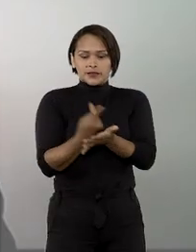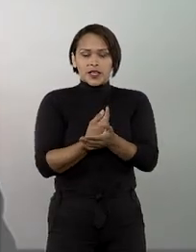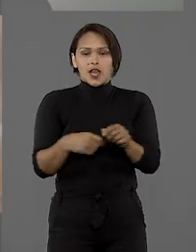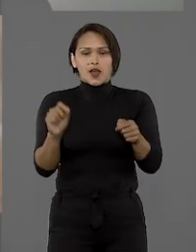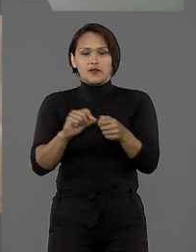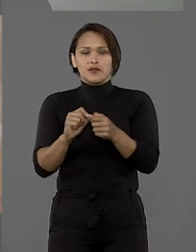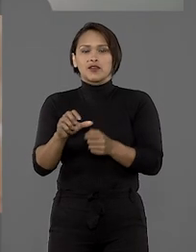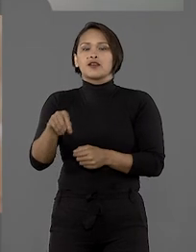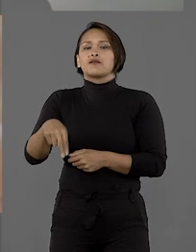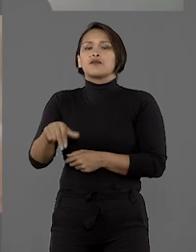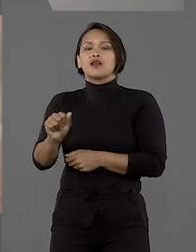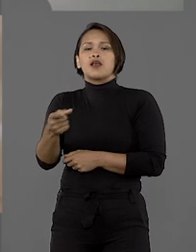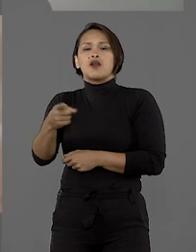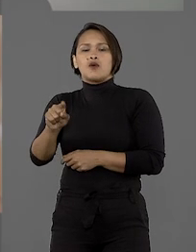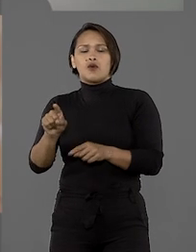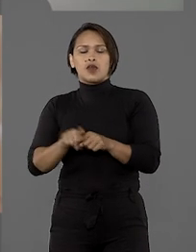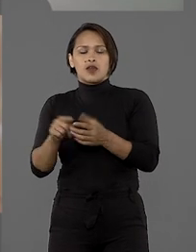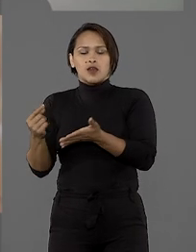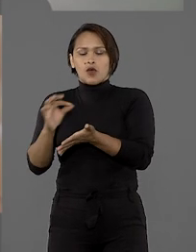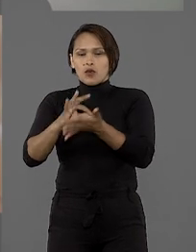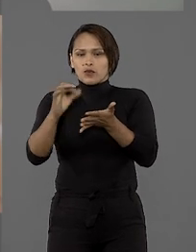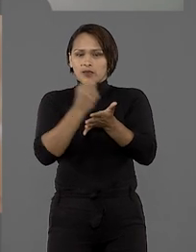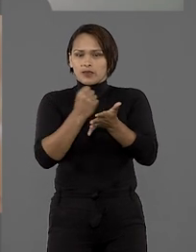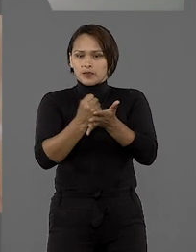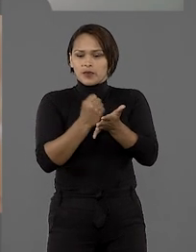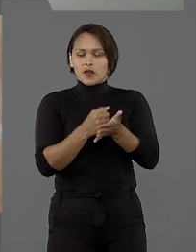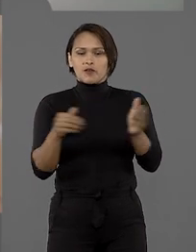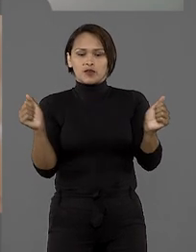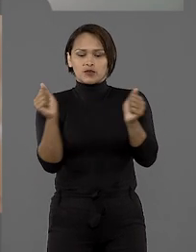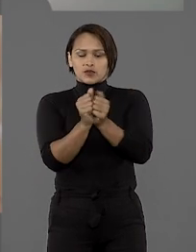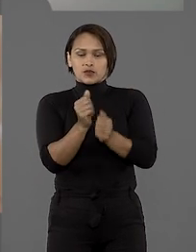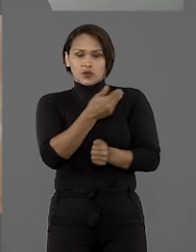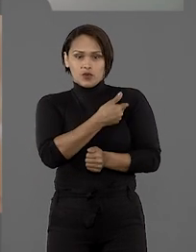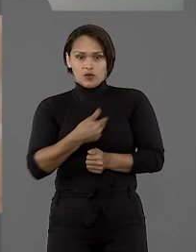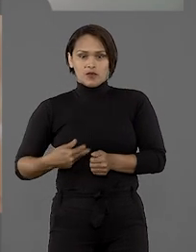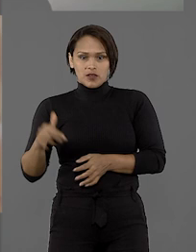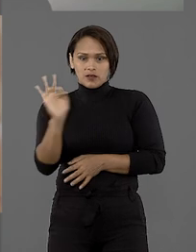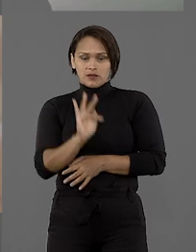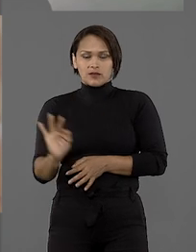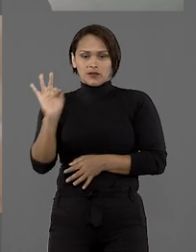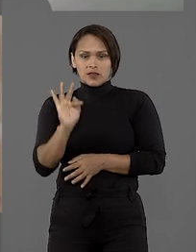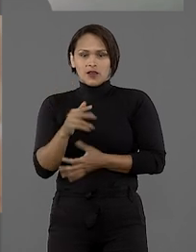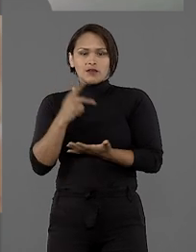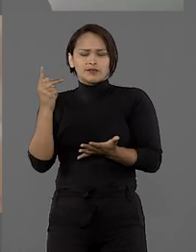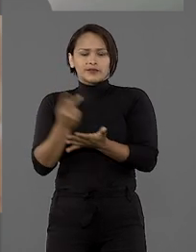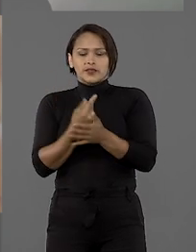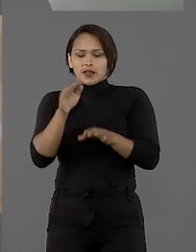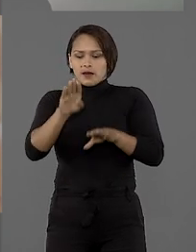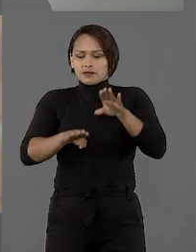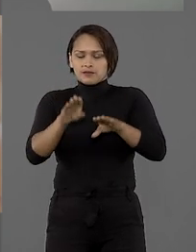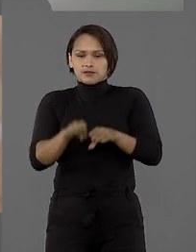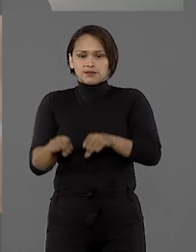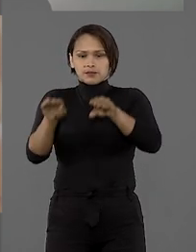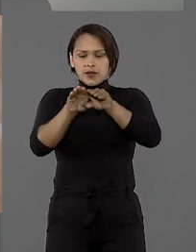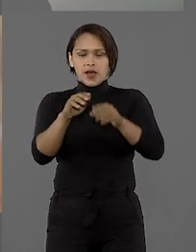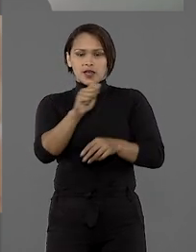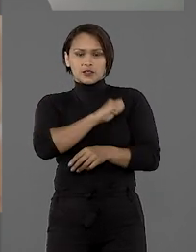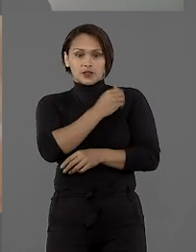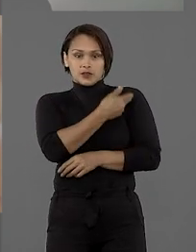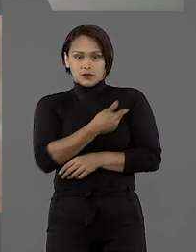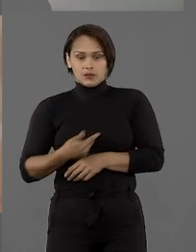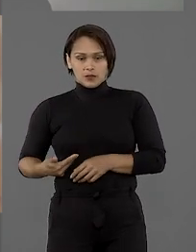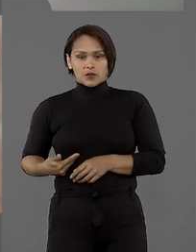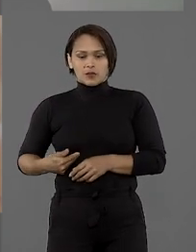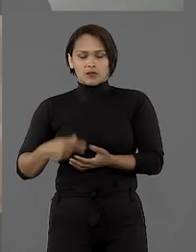pela ONG na execução de convênio com recursos obtidos do governo federal, circunstância que equipara o gestor a agente público